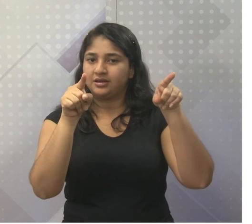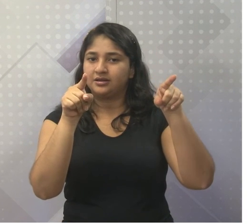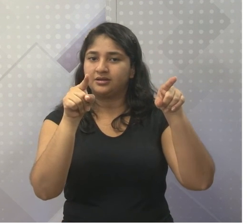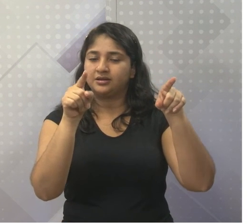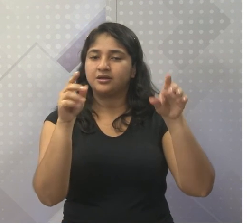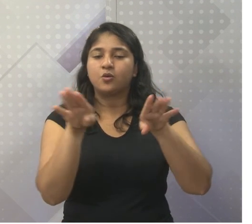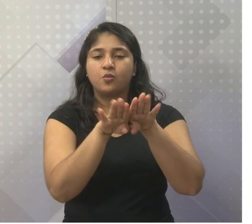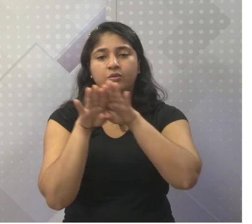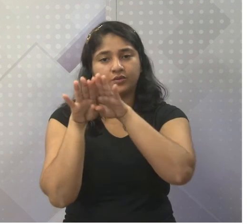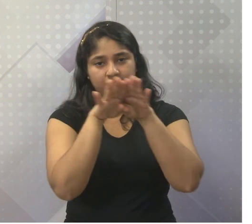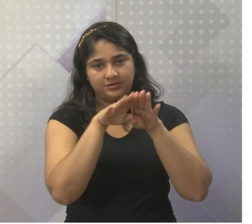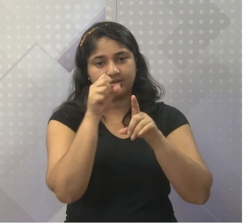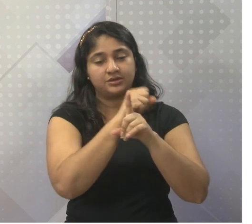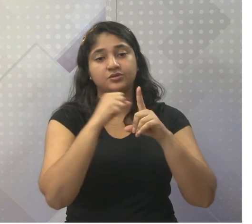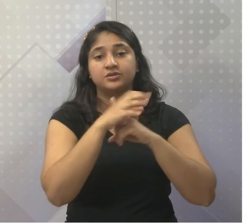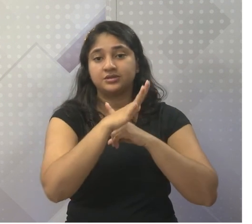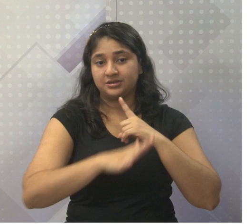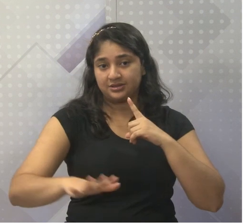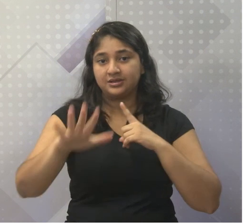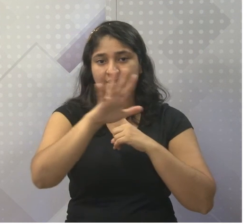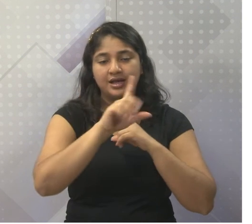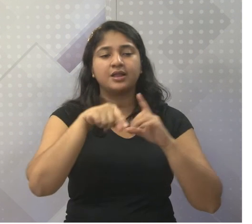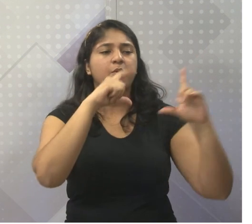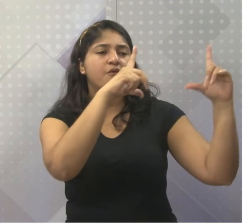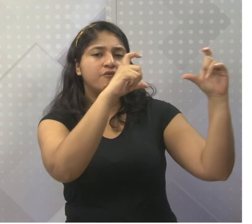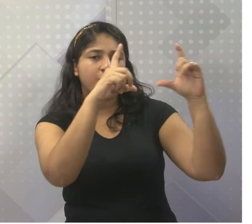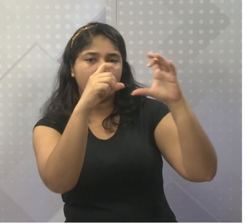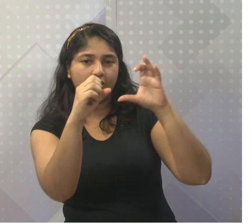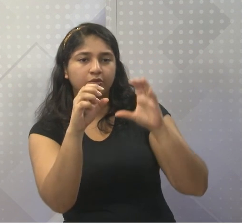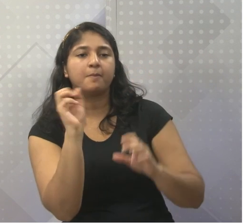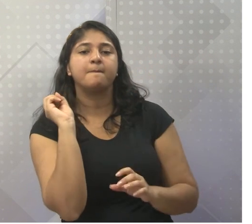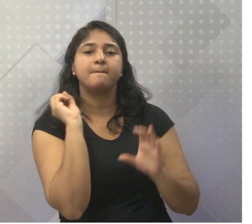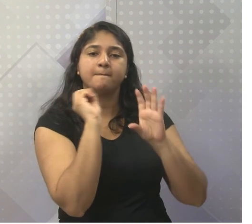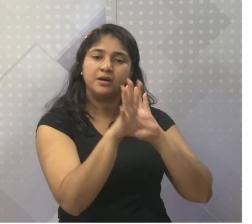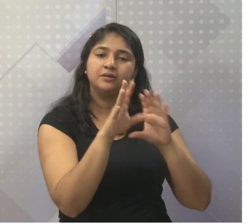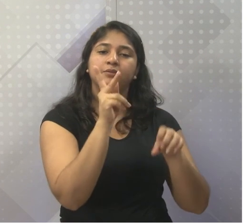manda pro professor que ele manda pra gente aqui. Se você mandar, eu mostro, tá bom? Aqui, ó.